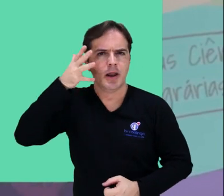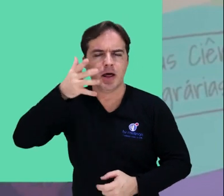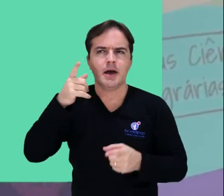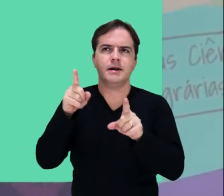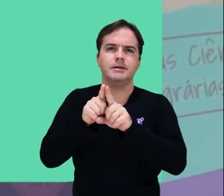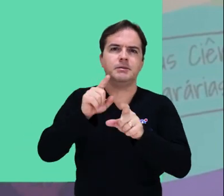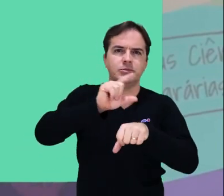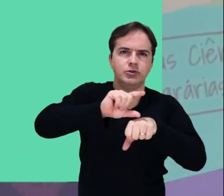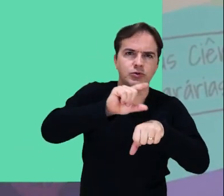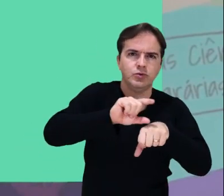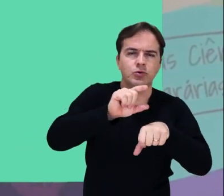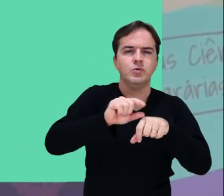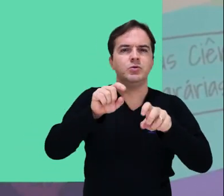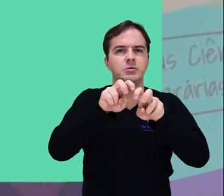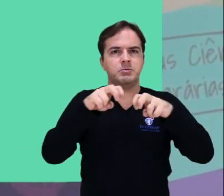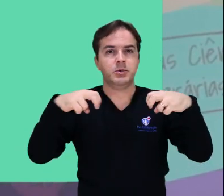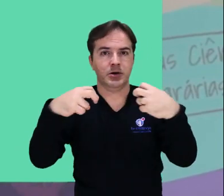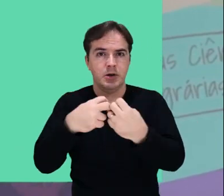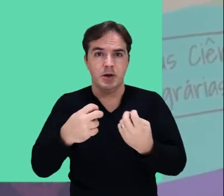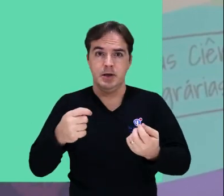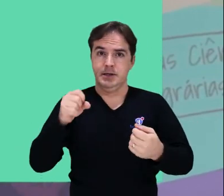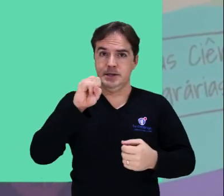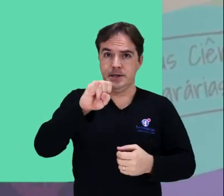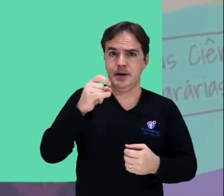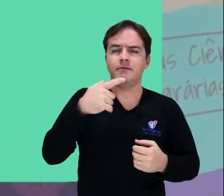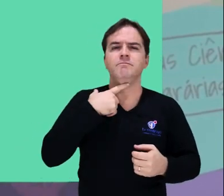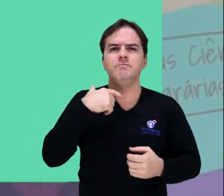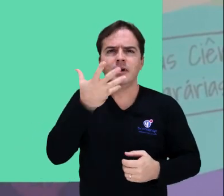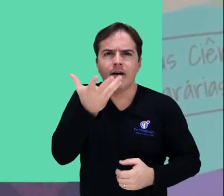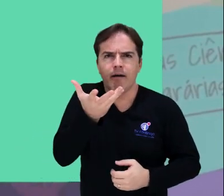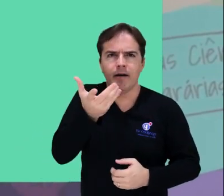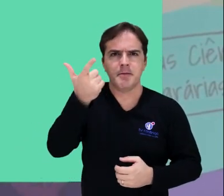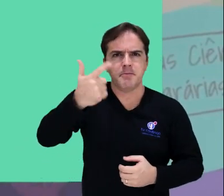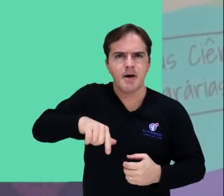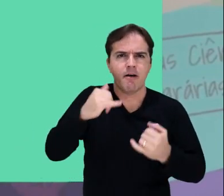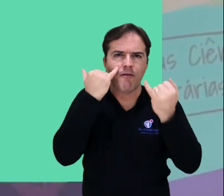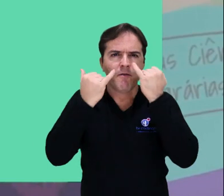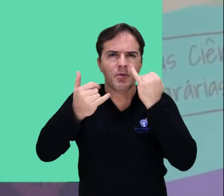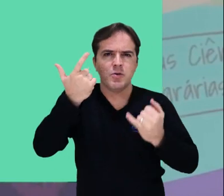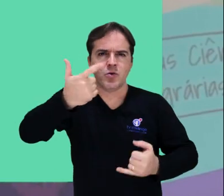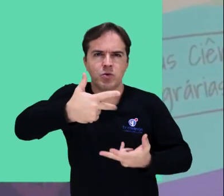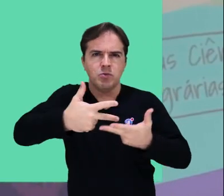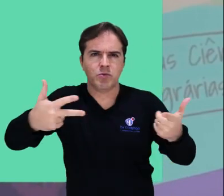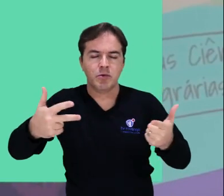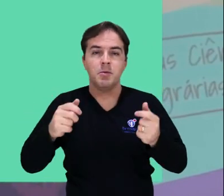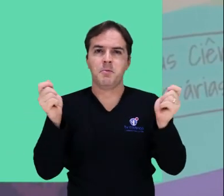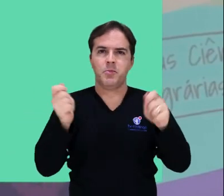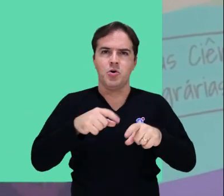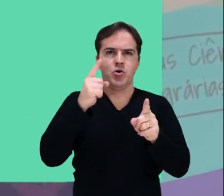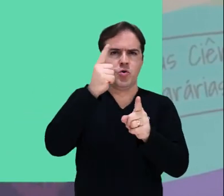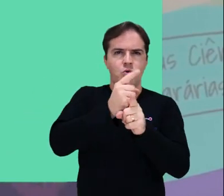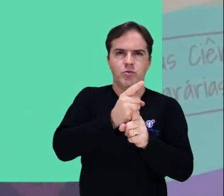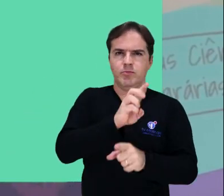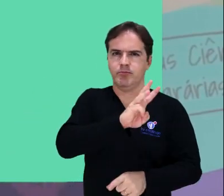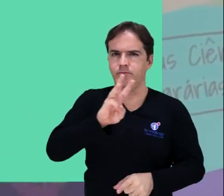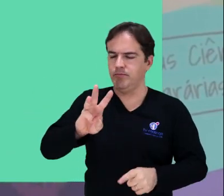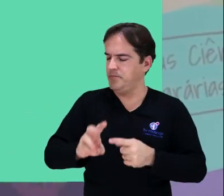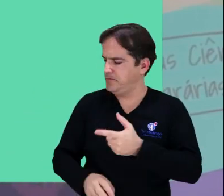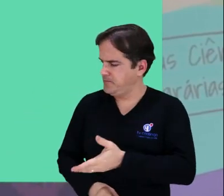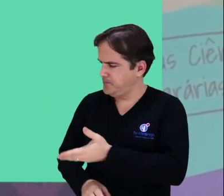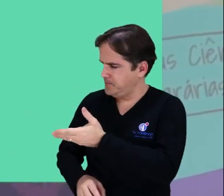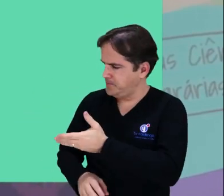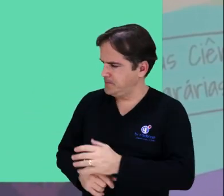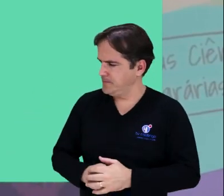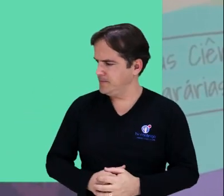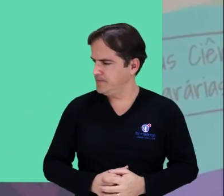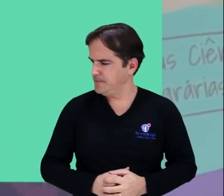submeter trabalho ou obter mais informações, acesse o site simposioNEPST.wordpress.com